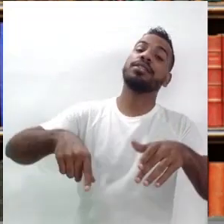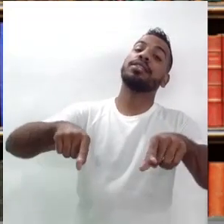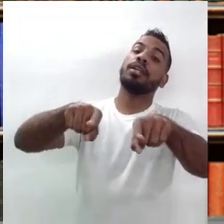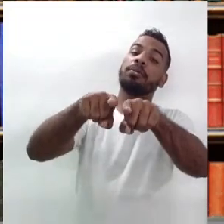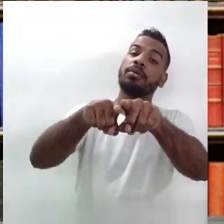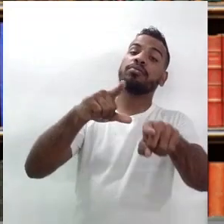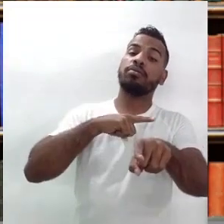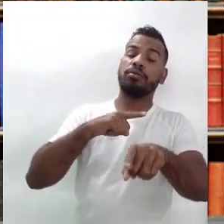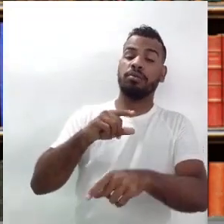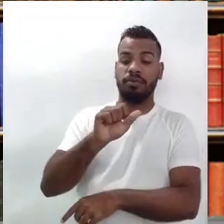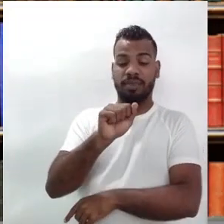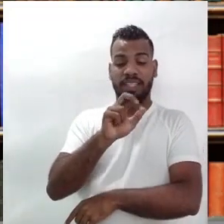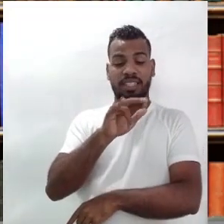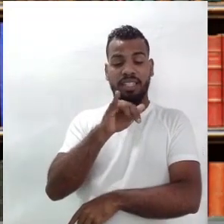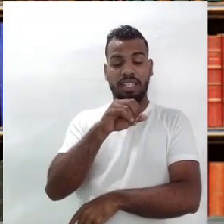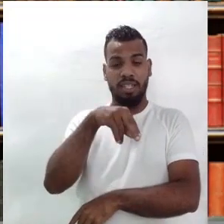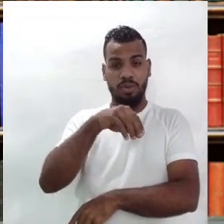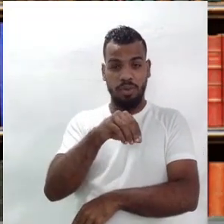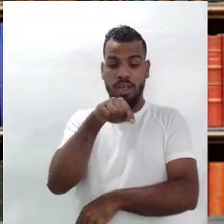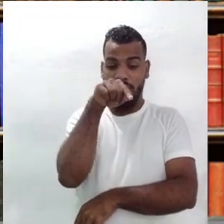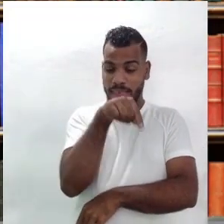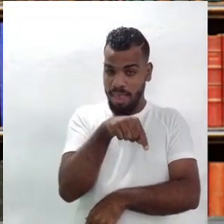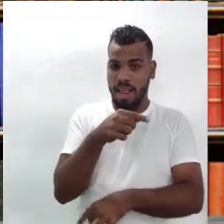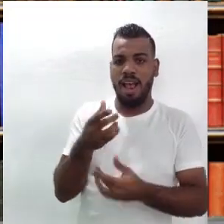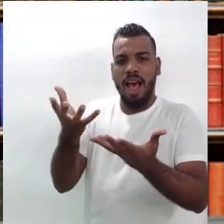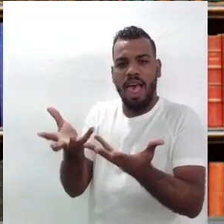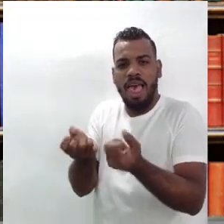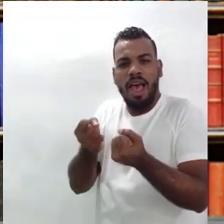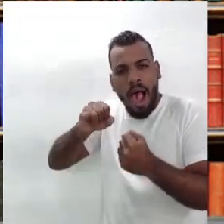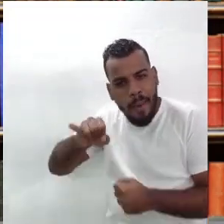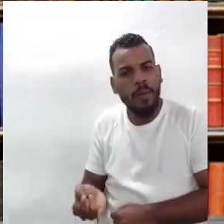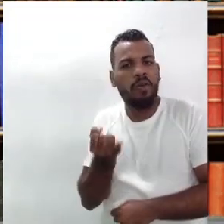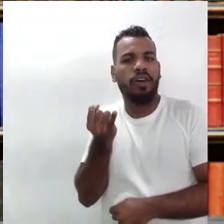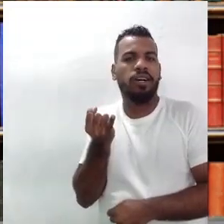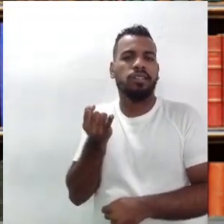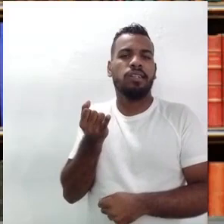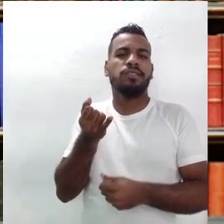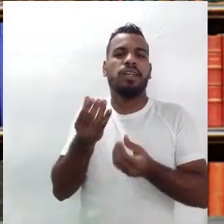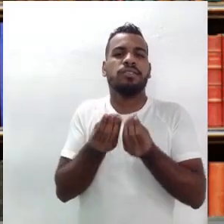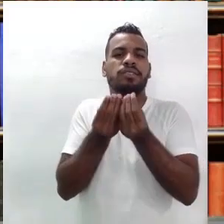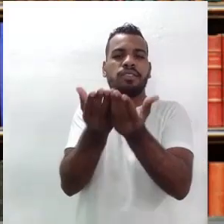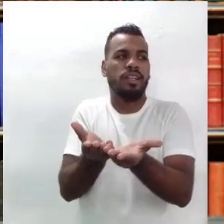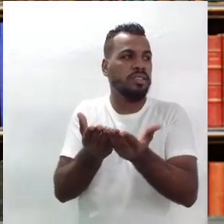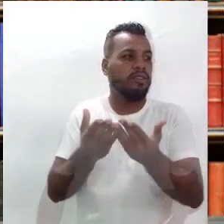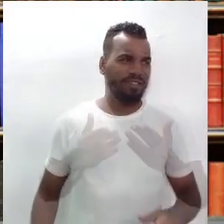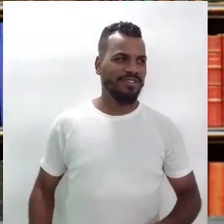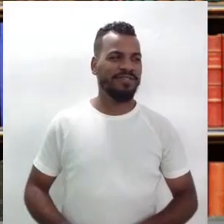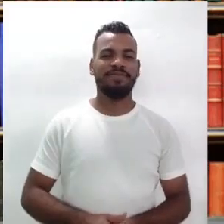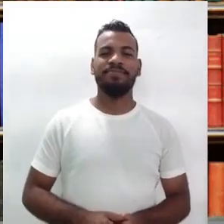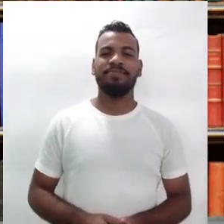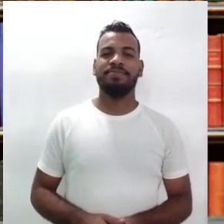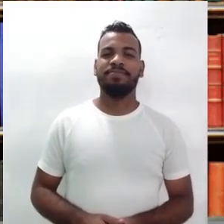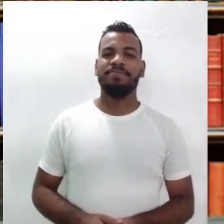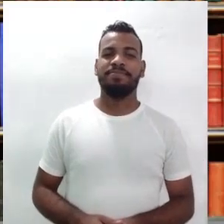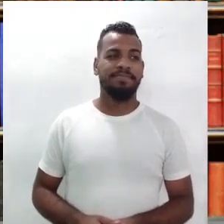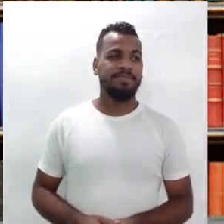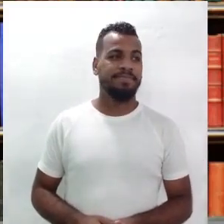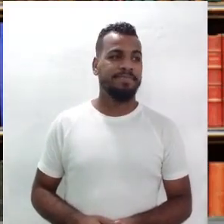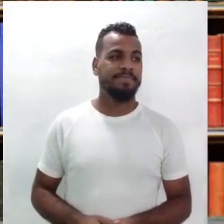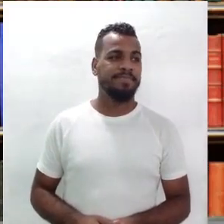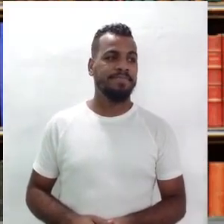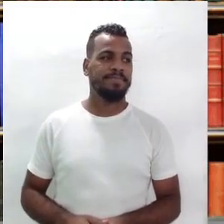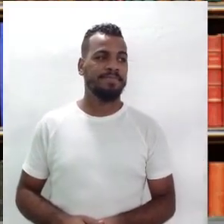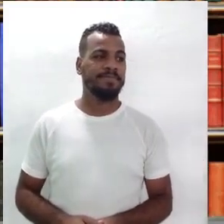Ariano Suassona se apropria disso para dar a robustez do trabalho dele. Professor, na